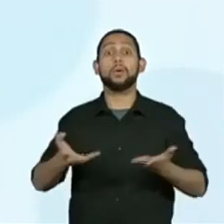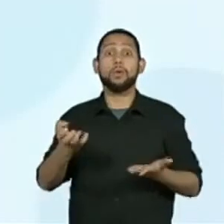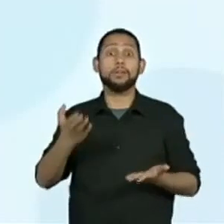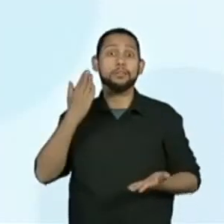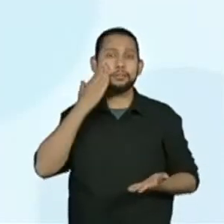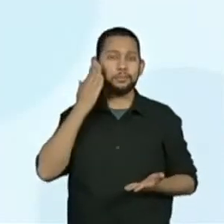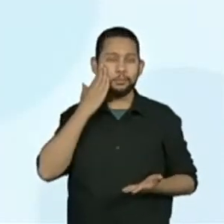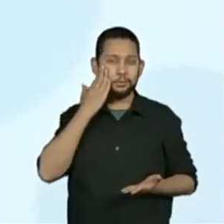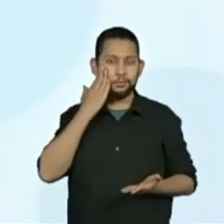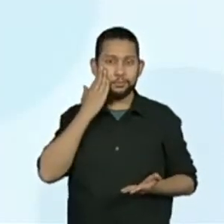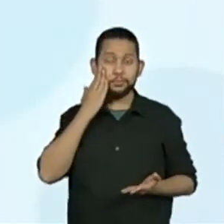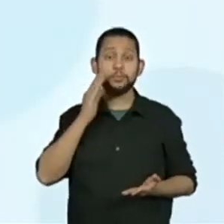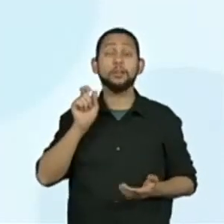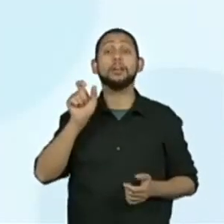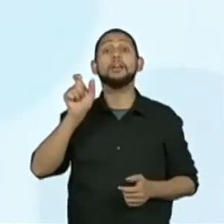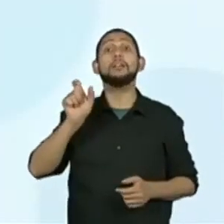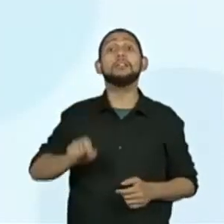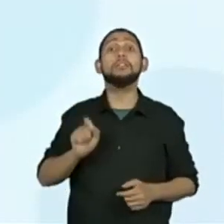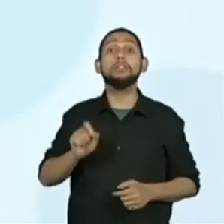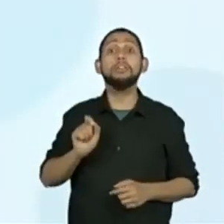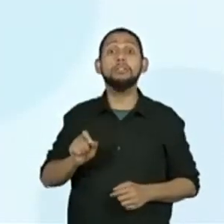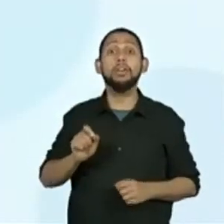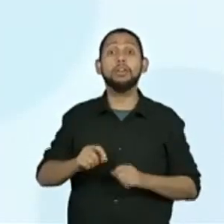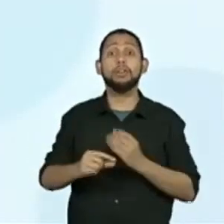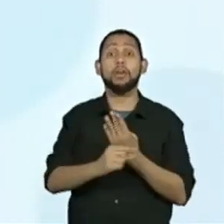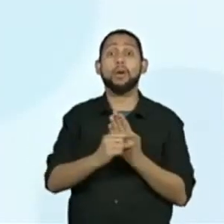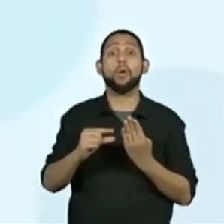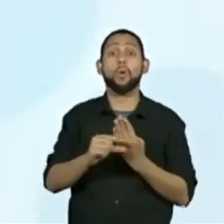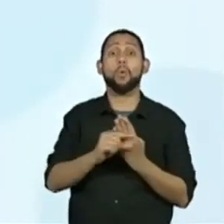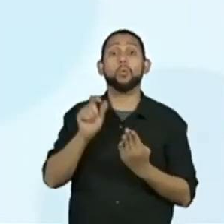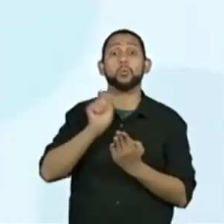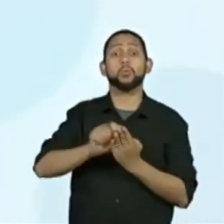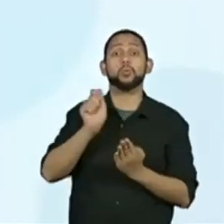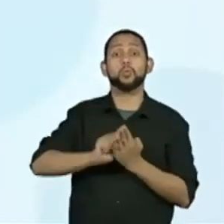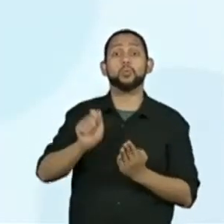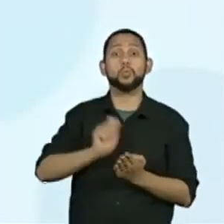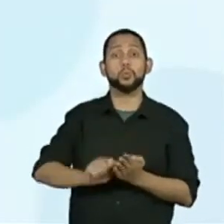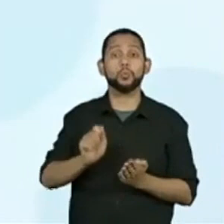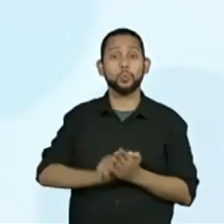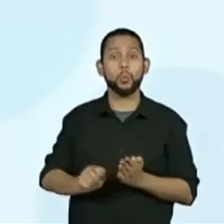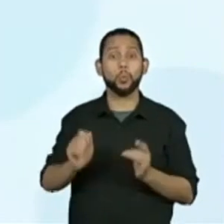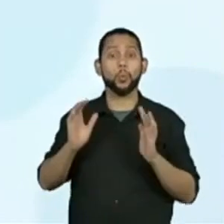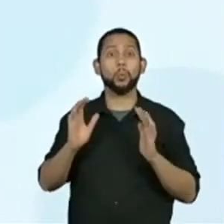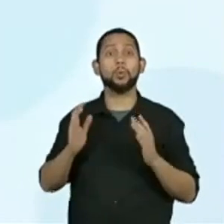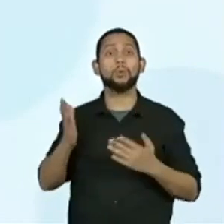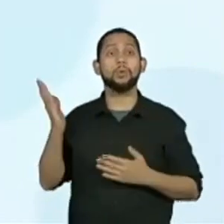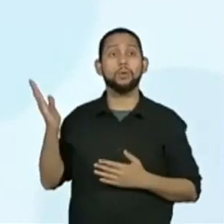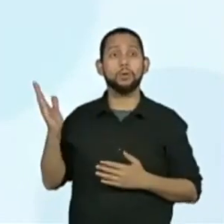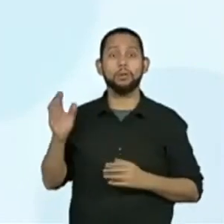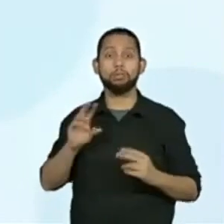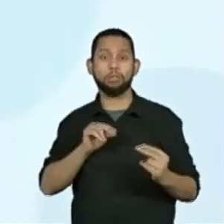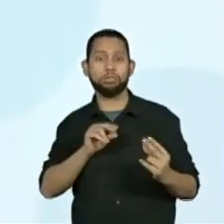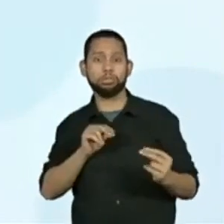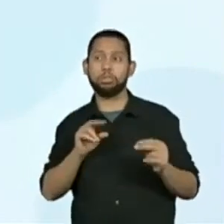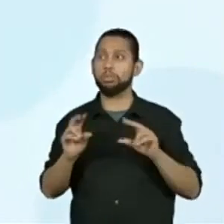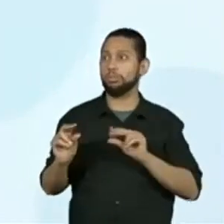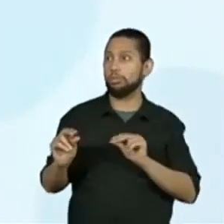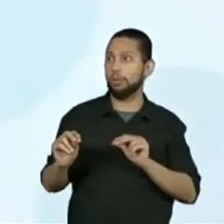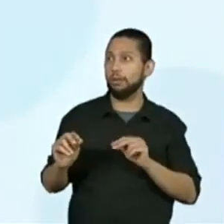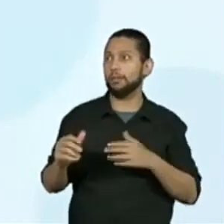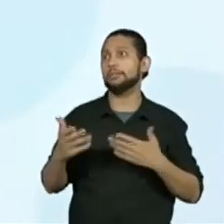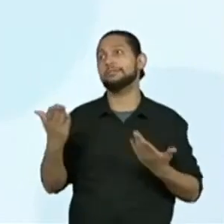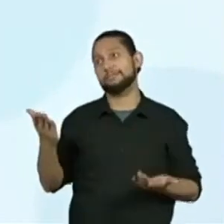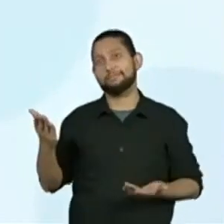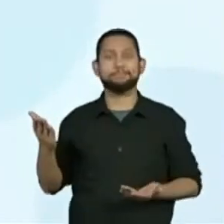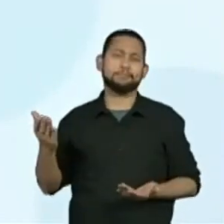quero saber quem é o autor do poema. Eu não vou nem arrumar. Ah, já colocaram.